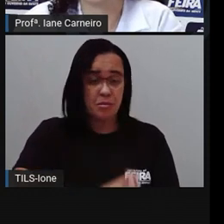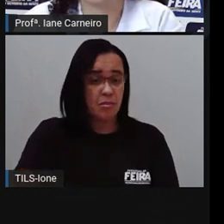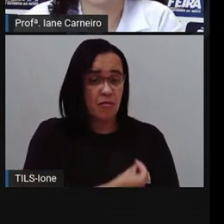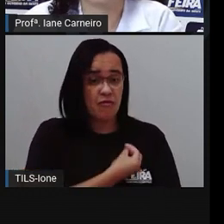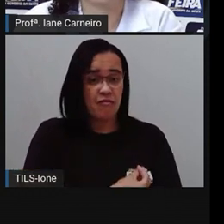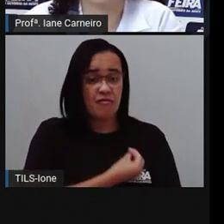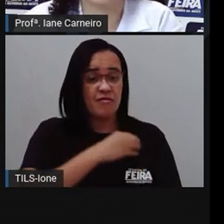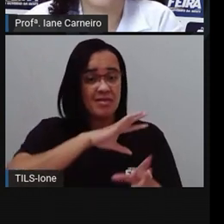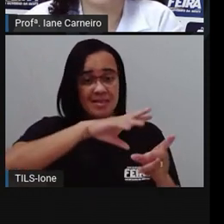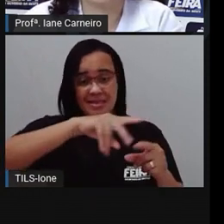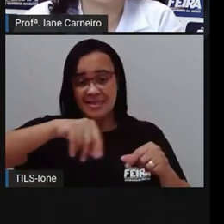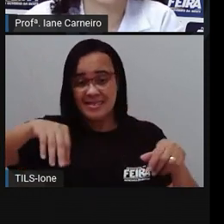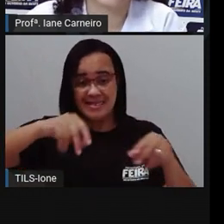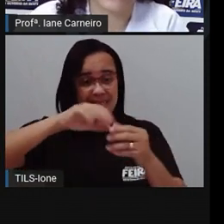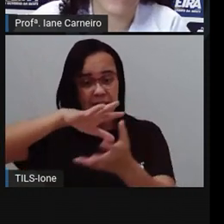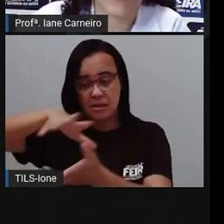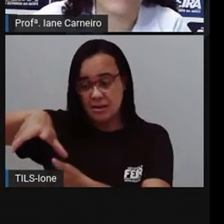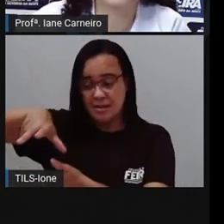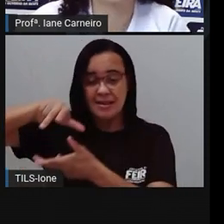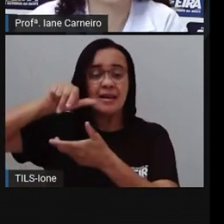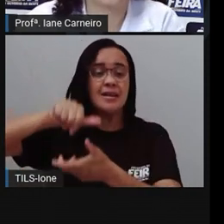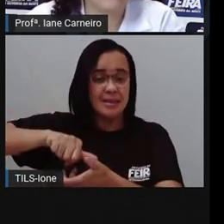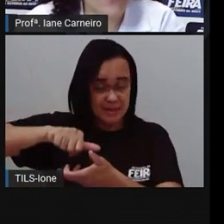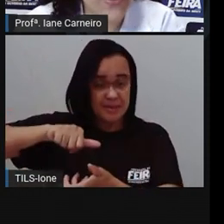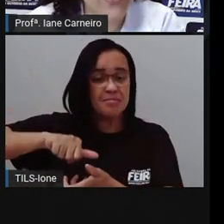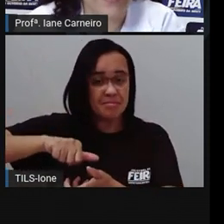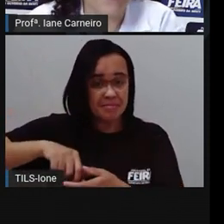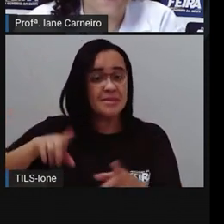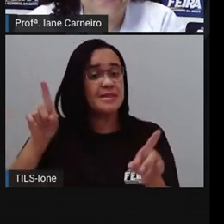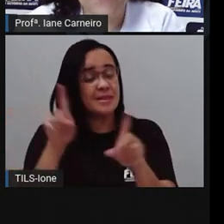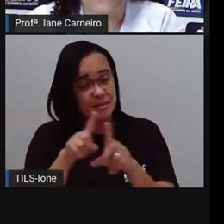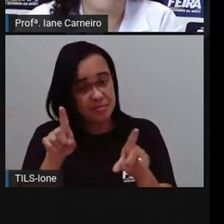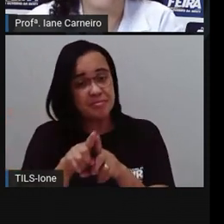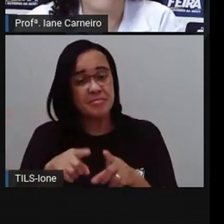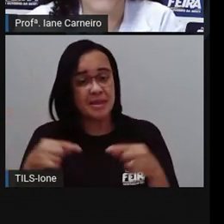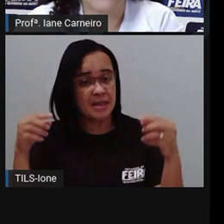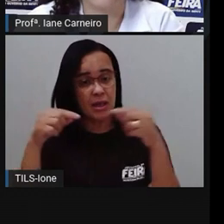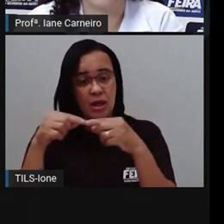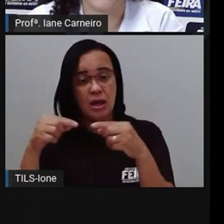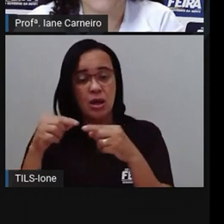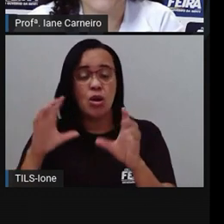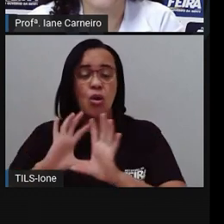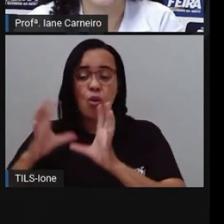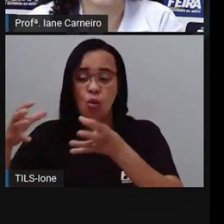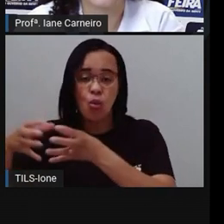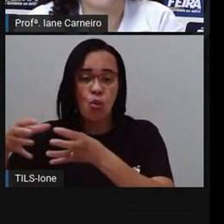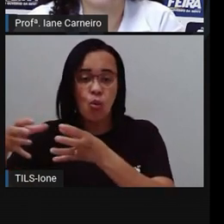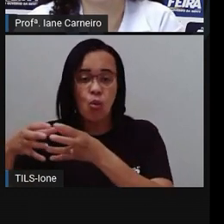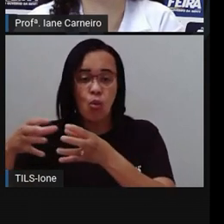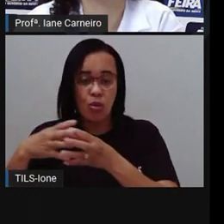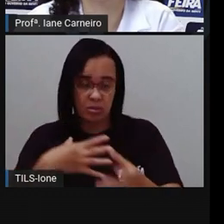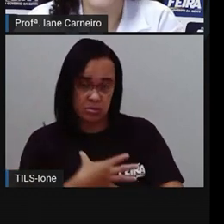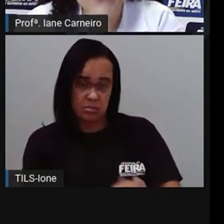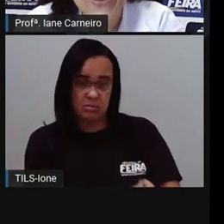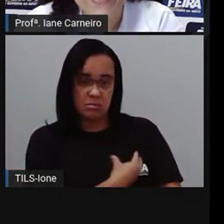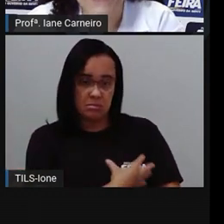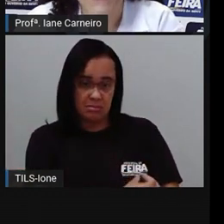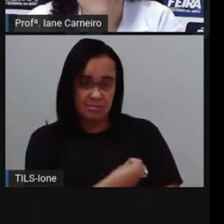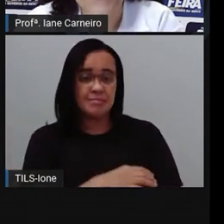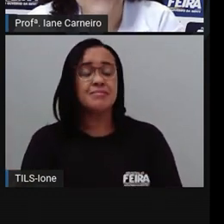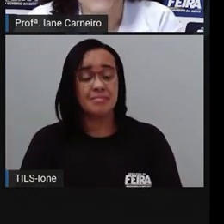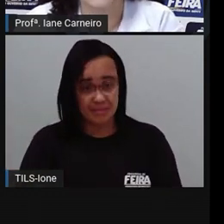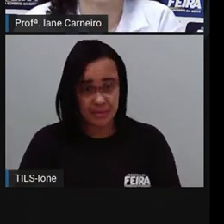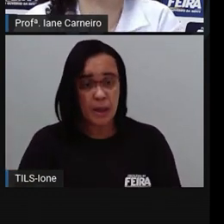Ou seja, o animal que vive na Terra. E também é um mamífero, tá? É um mamífero. A mamãe elefante fica grávida por muito